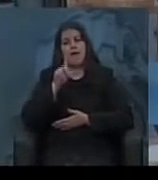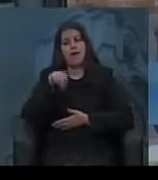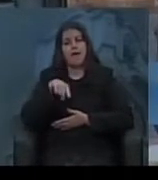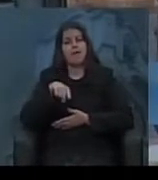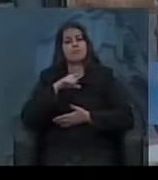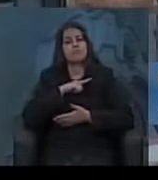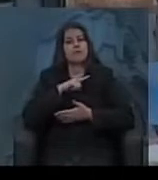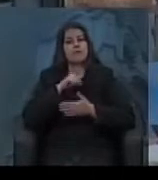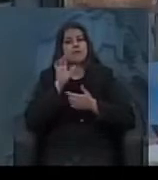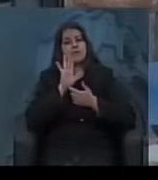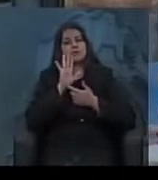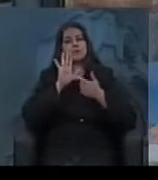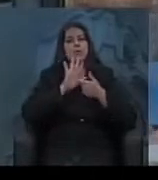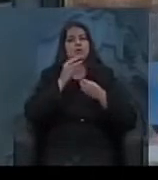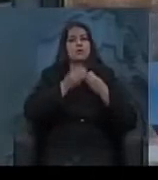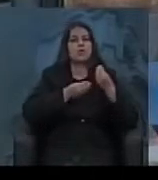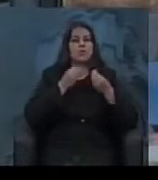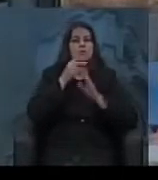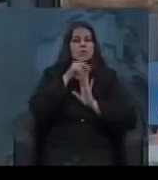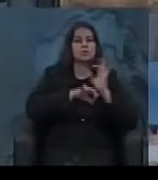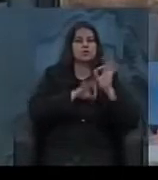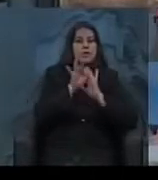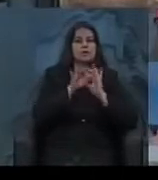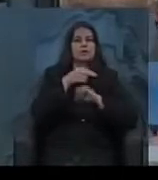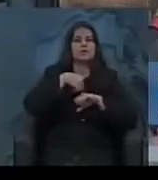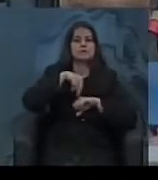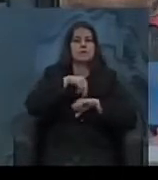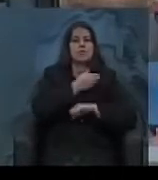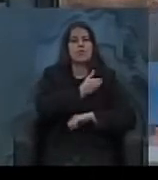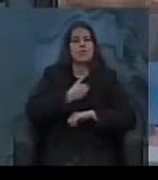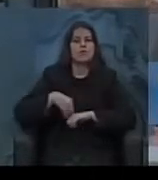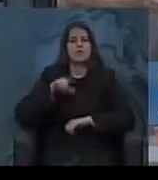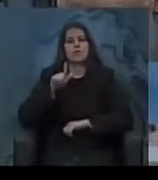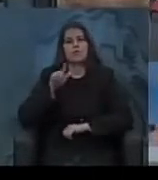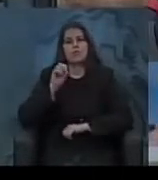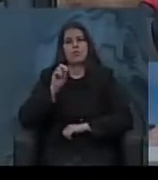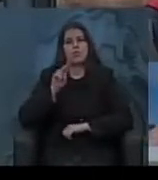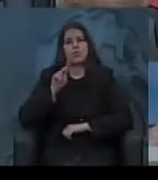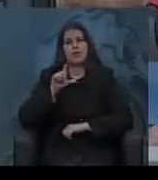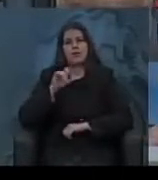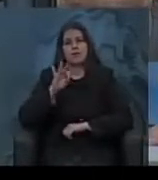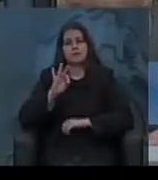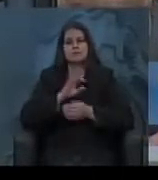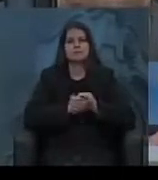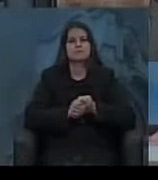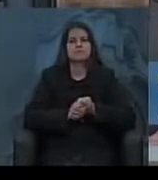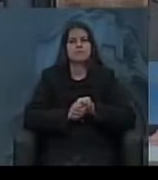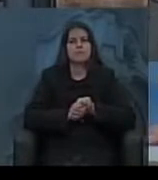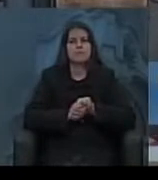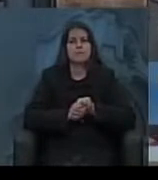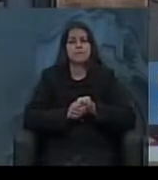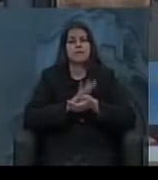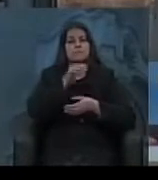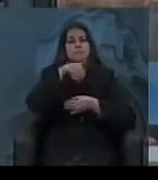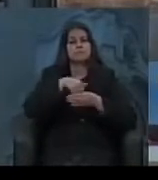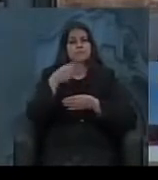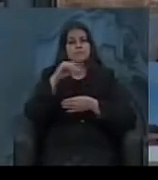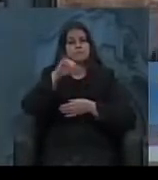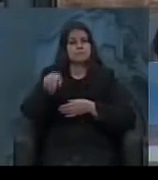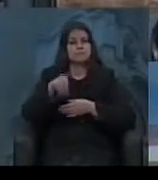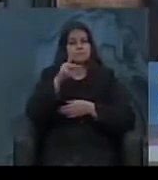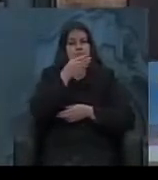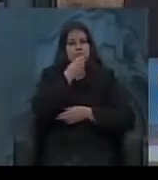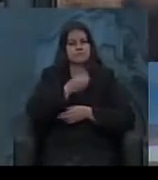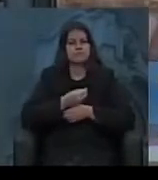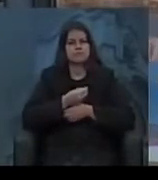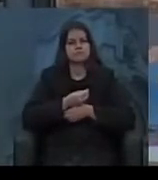tese de doutorado sobre o projeto de nação do governo João Gulati. Bom, então vai ser eleito o JK. Naquela época,